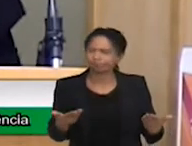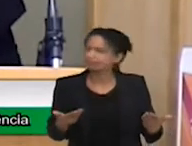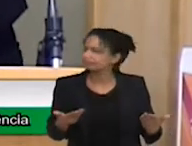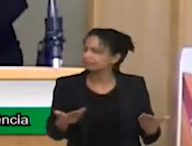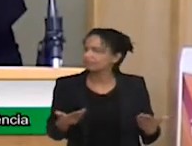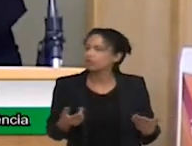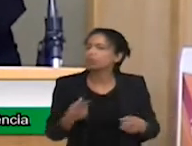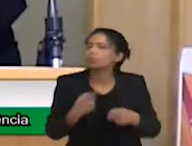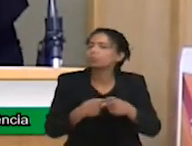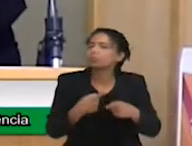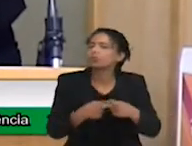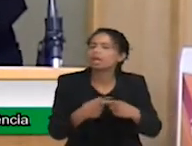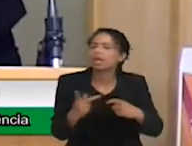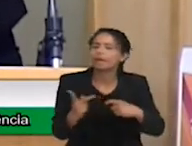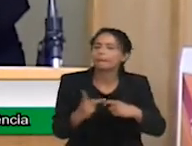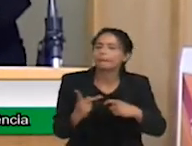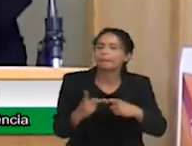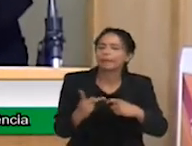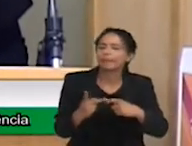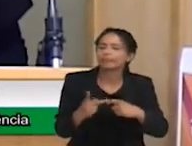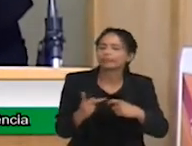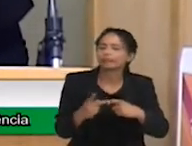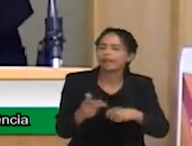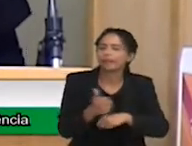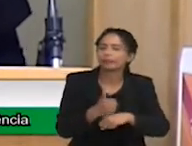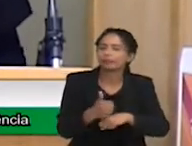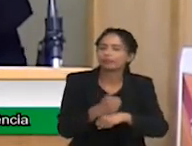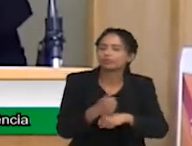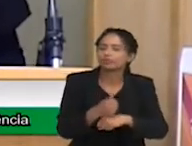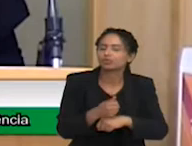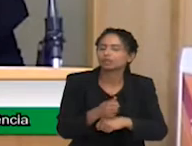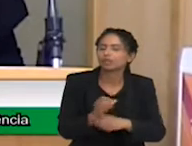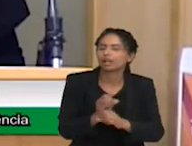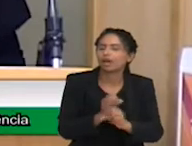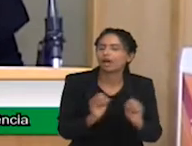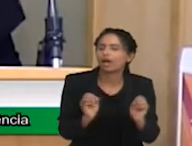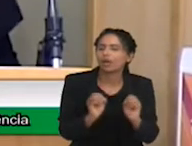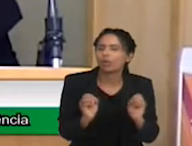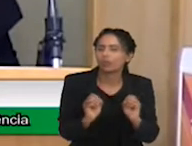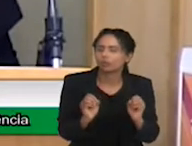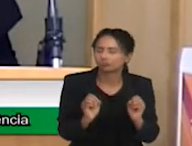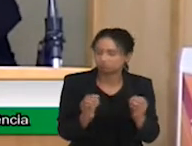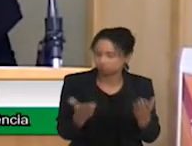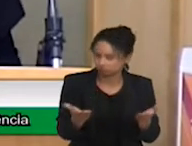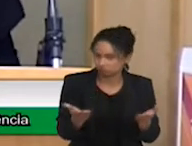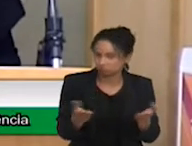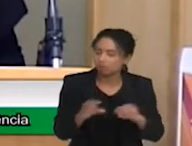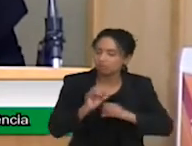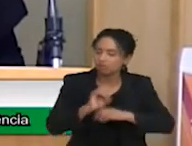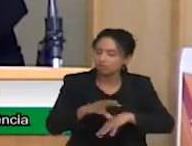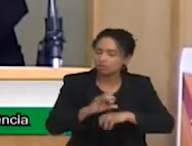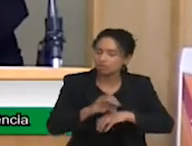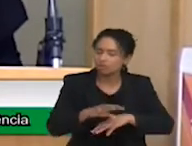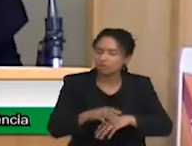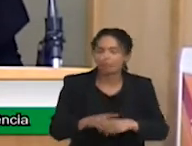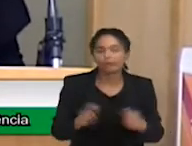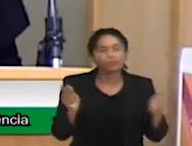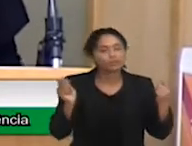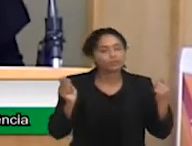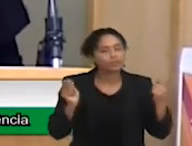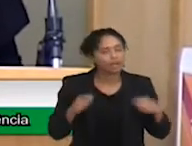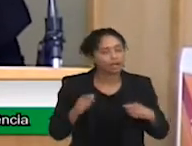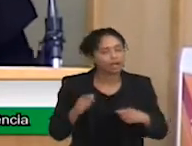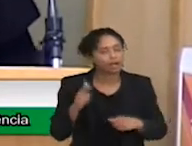pediatra não vai ser capacitado? Então, educação, ela é a chave para a gente conseguir, na